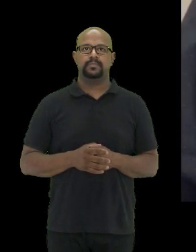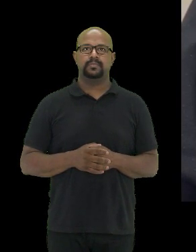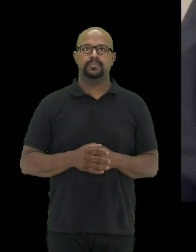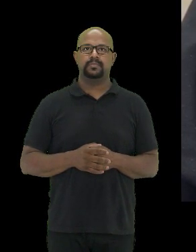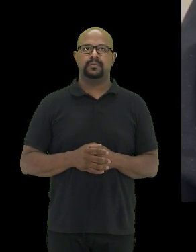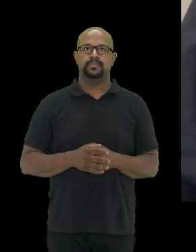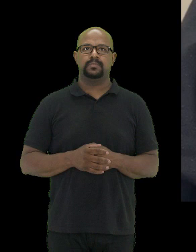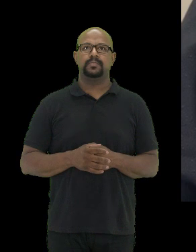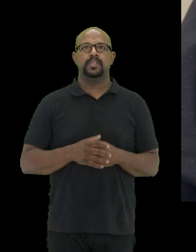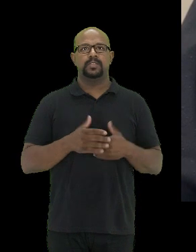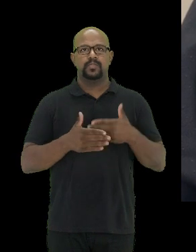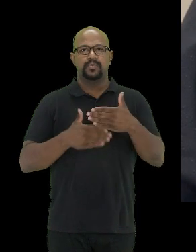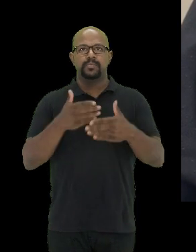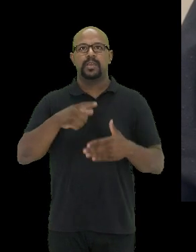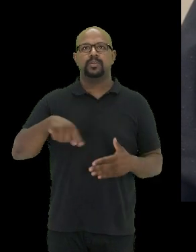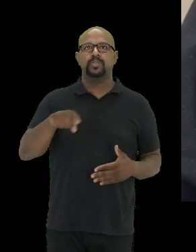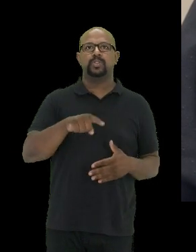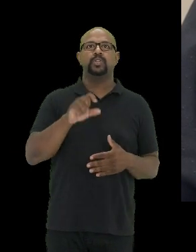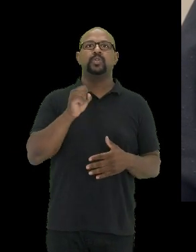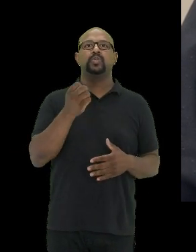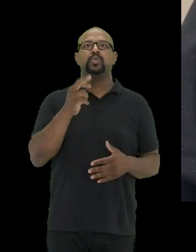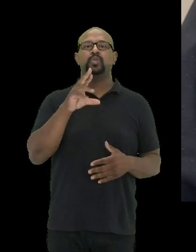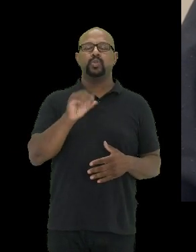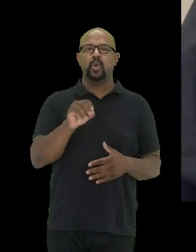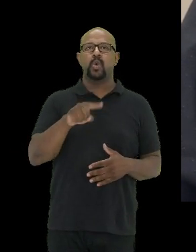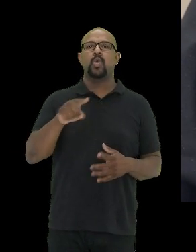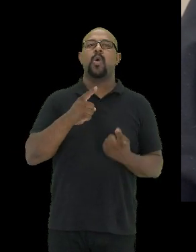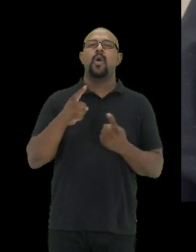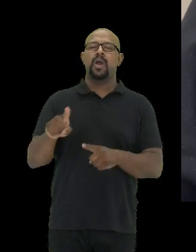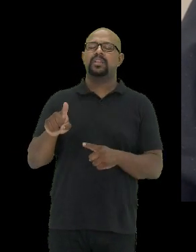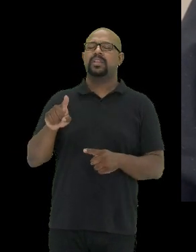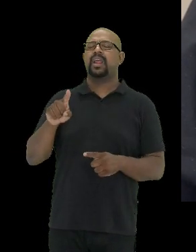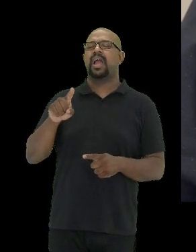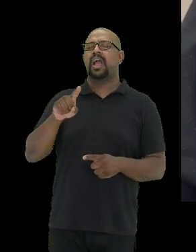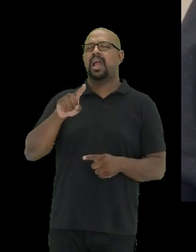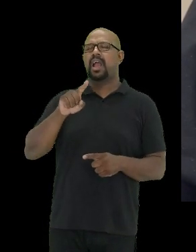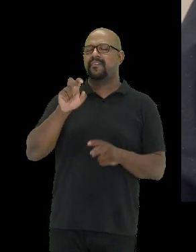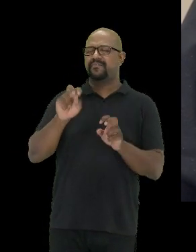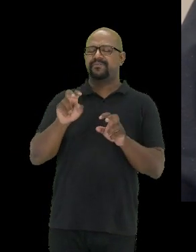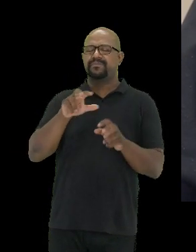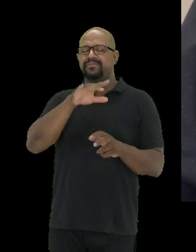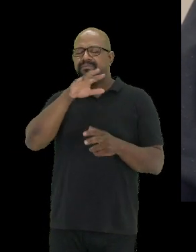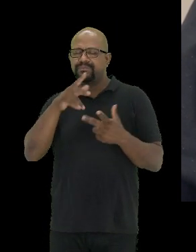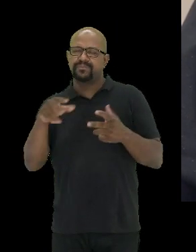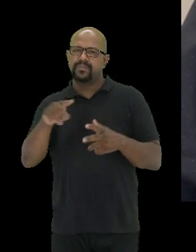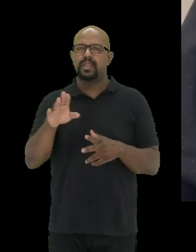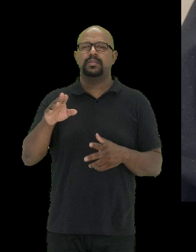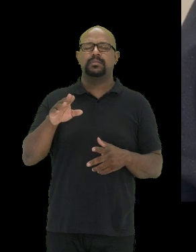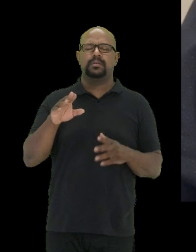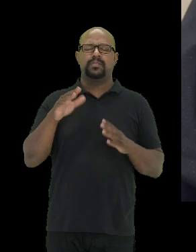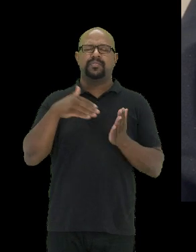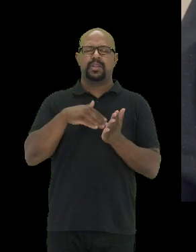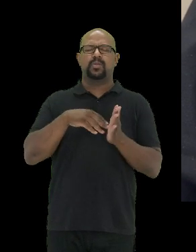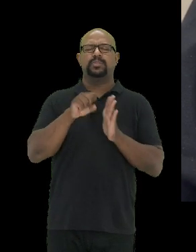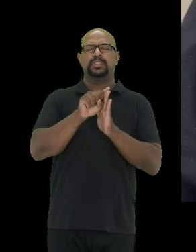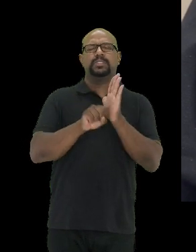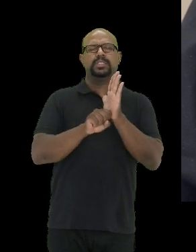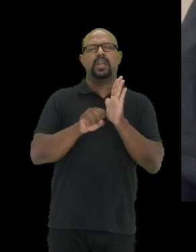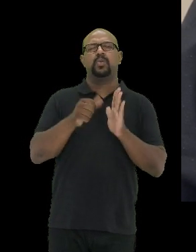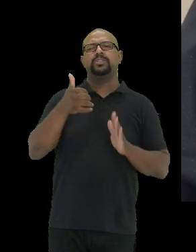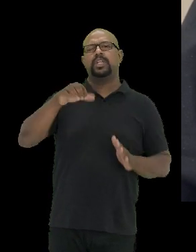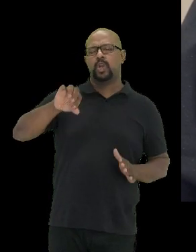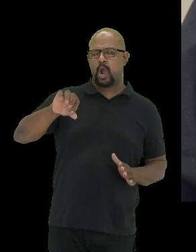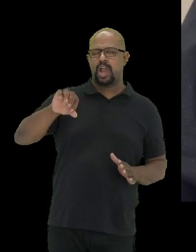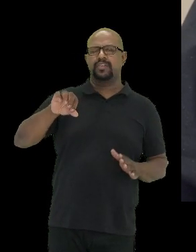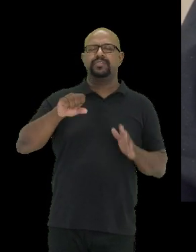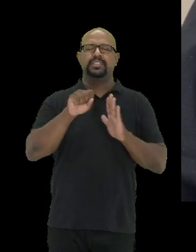O desenvolvimento dos soros antipensoentos por Vital Brasil, na virada do século XIX para o século XX, ajudou